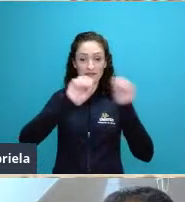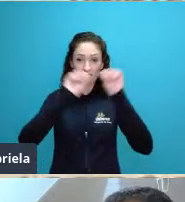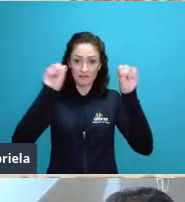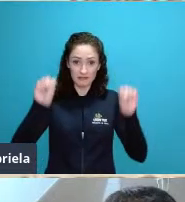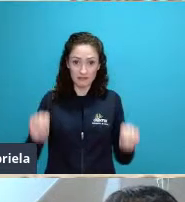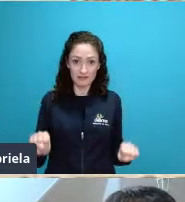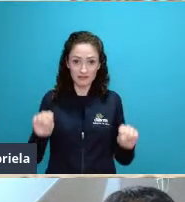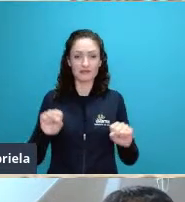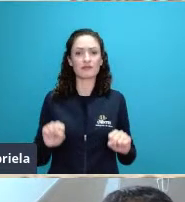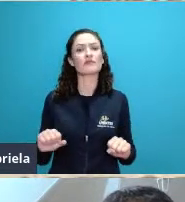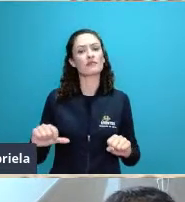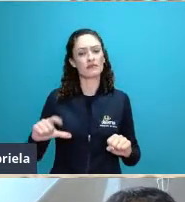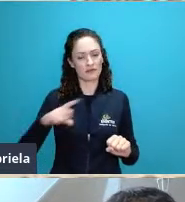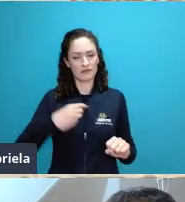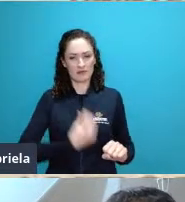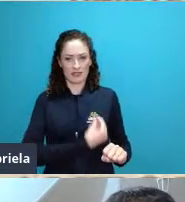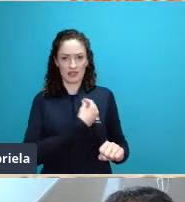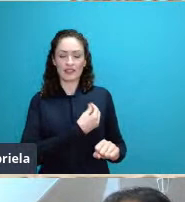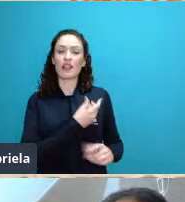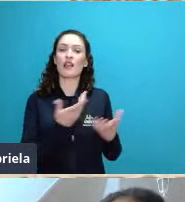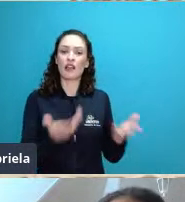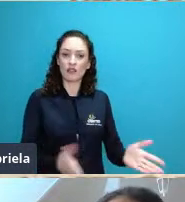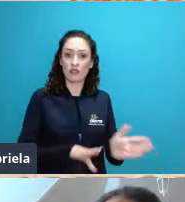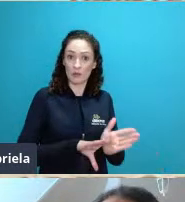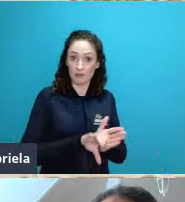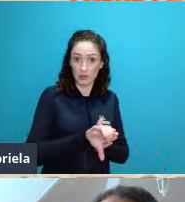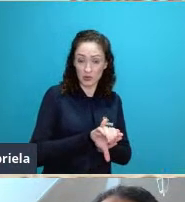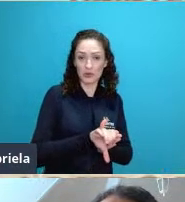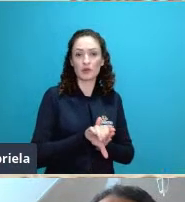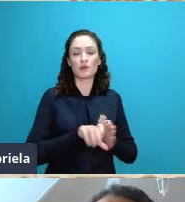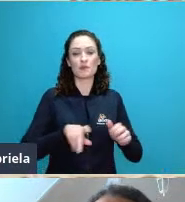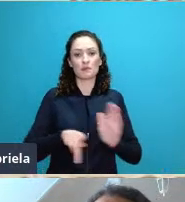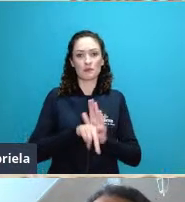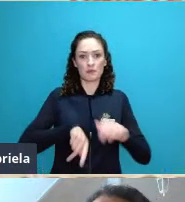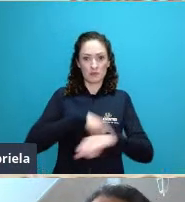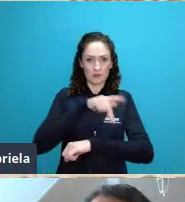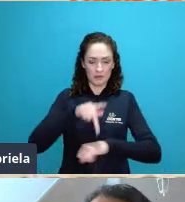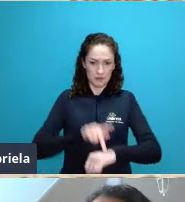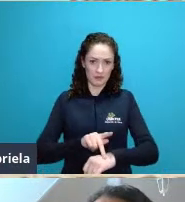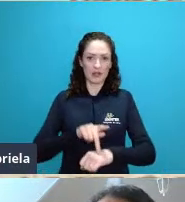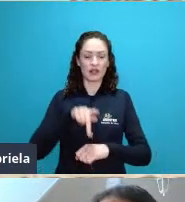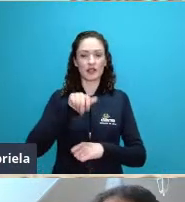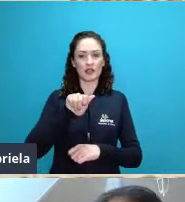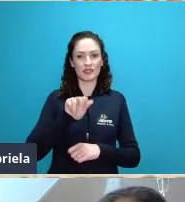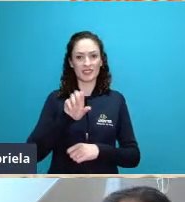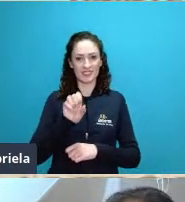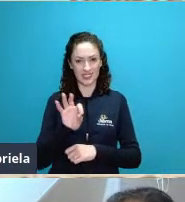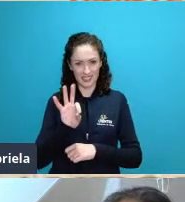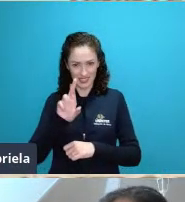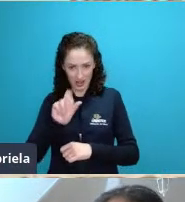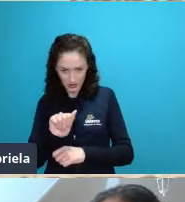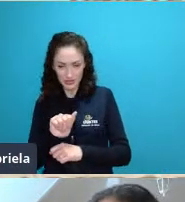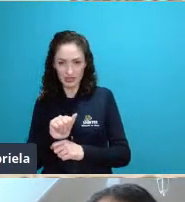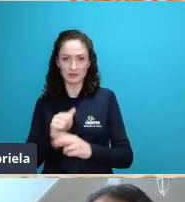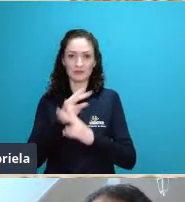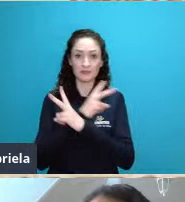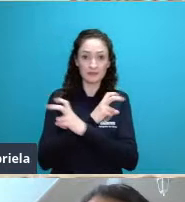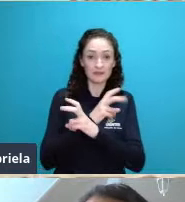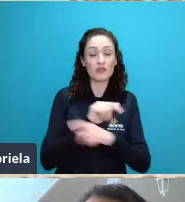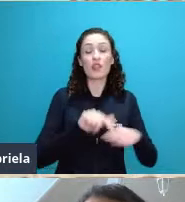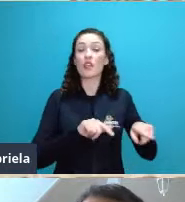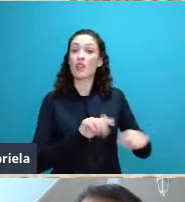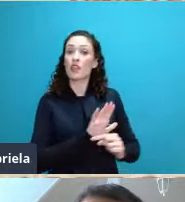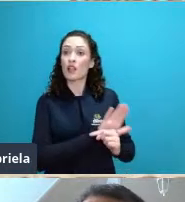biólogo inclusive um biólogo austríaco Ludwig van Bertalanff ele formula a teoria geral dos